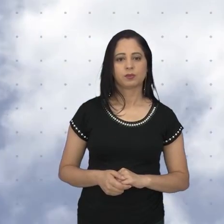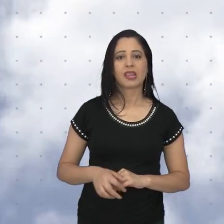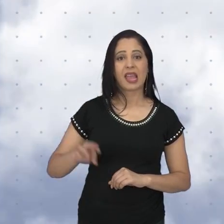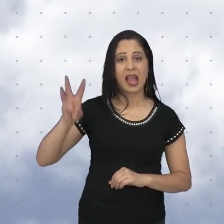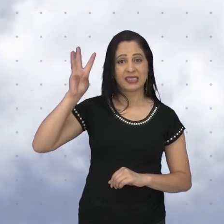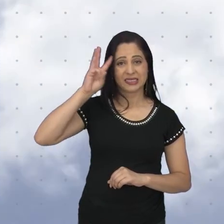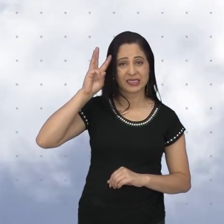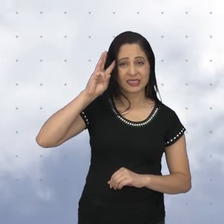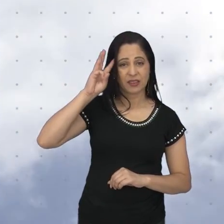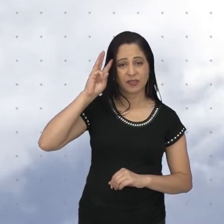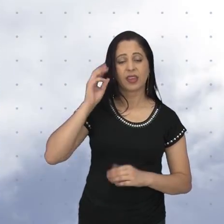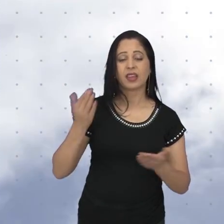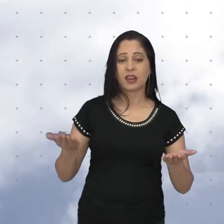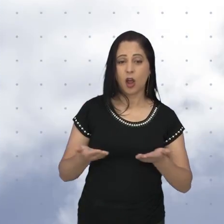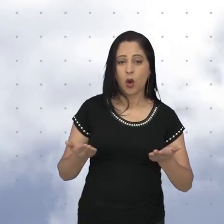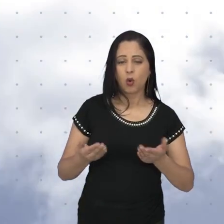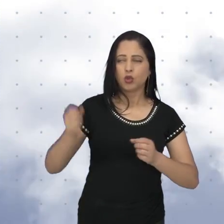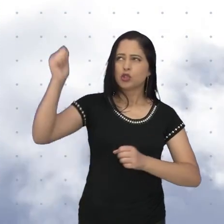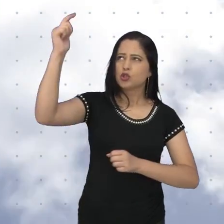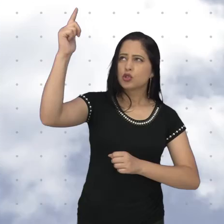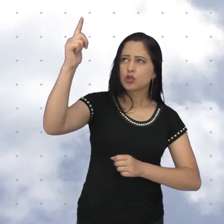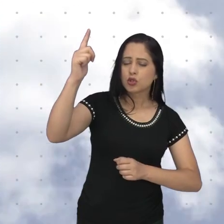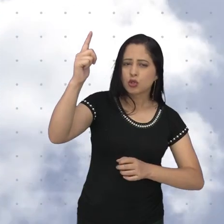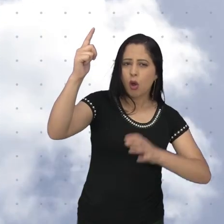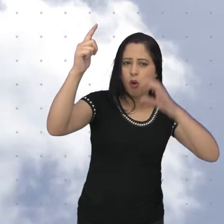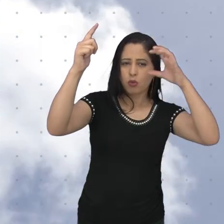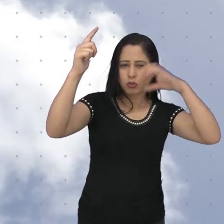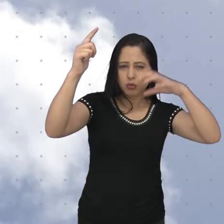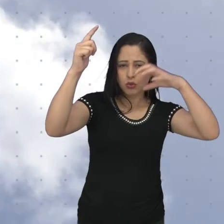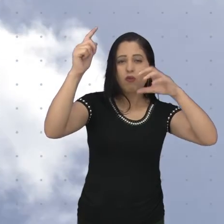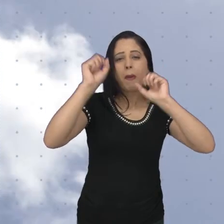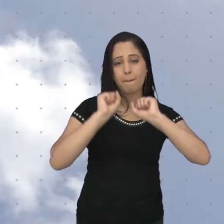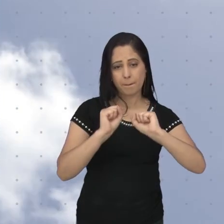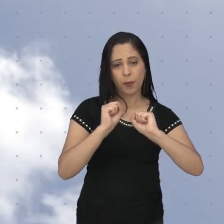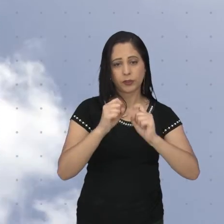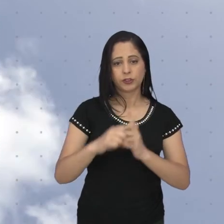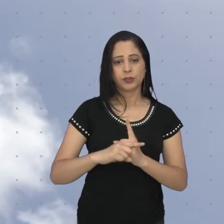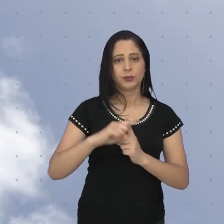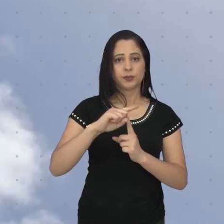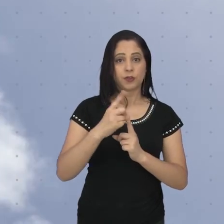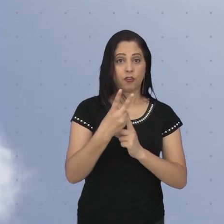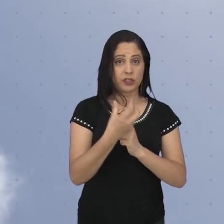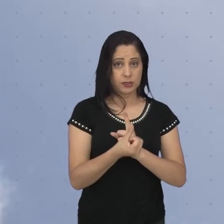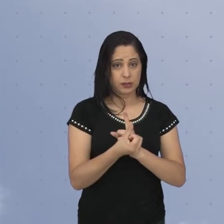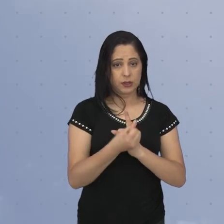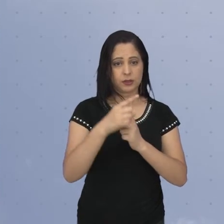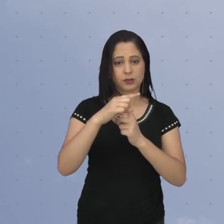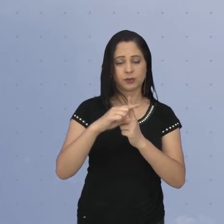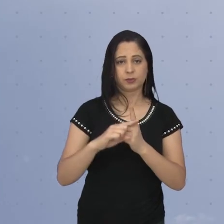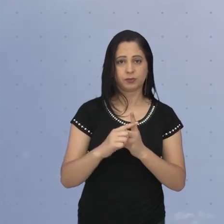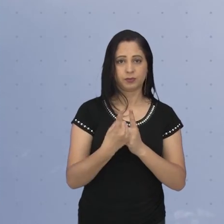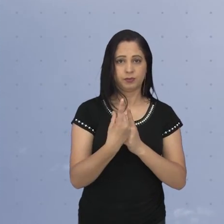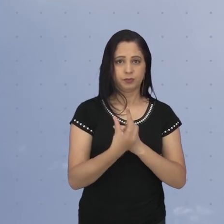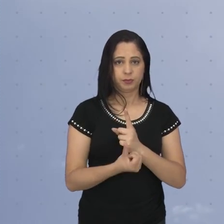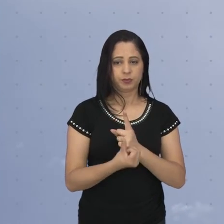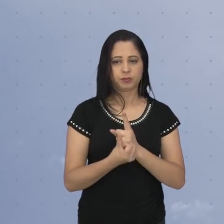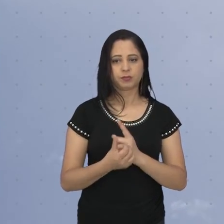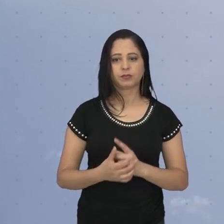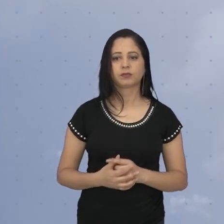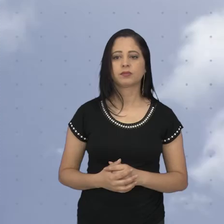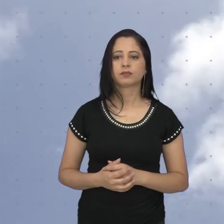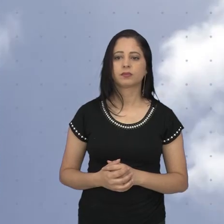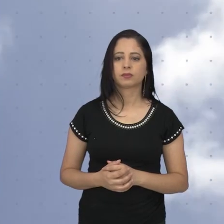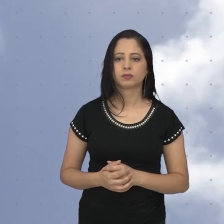A tarde se mantém ensolarada, mas pode ter pancadas de chuva. A máxima será de 26